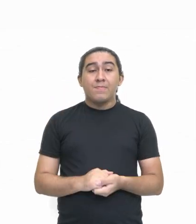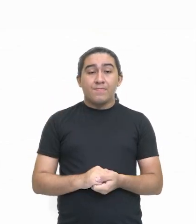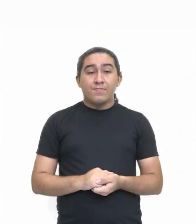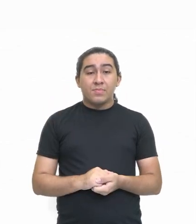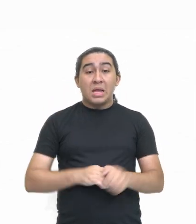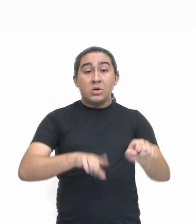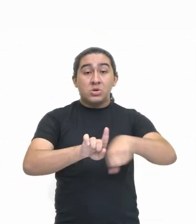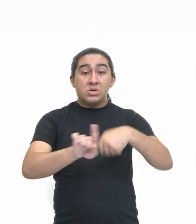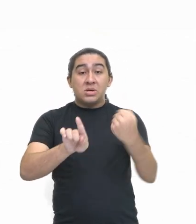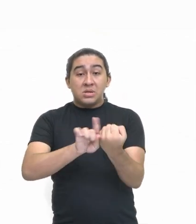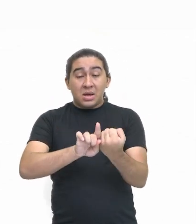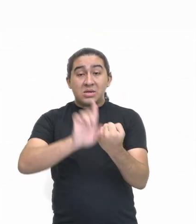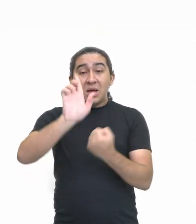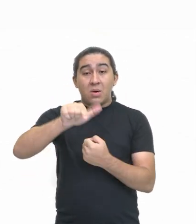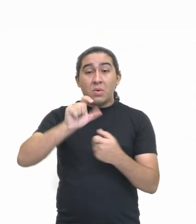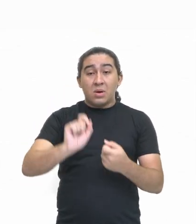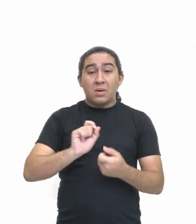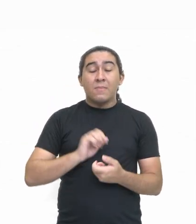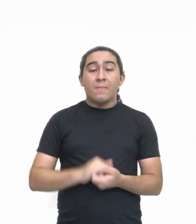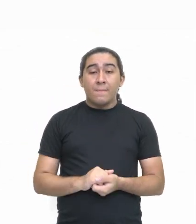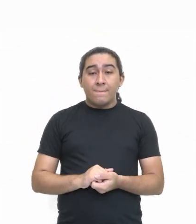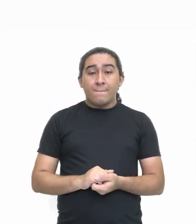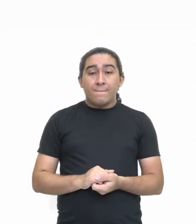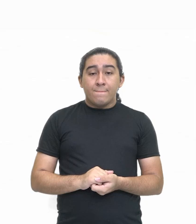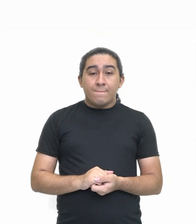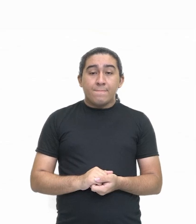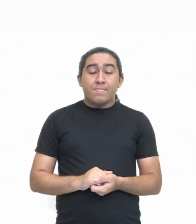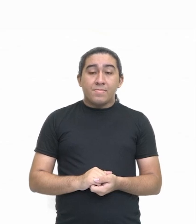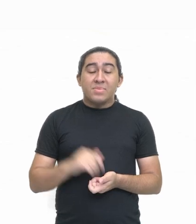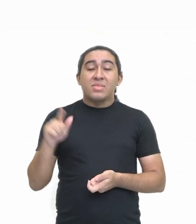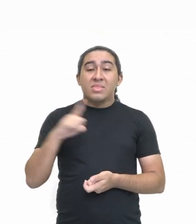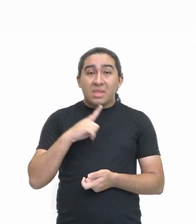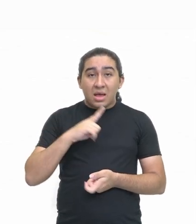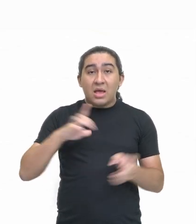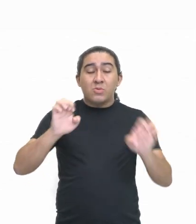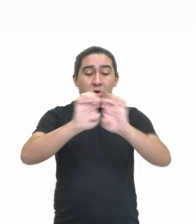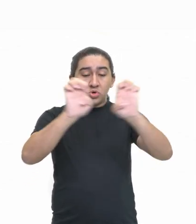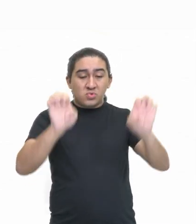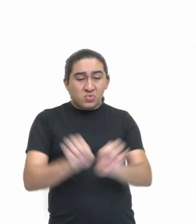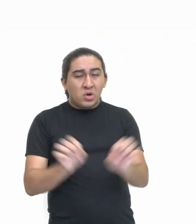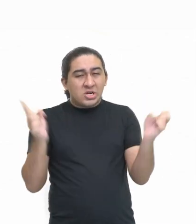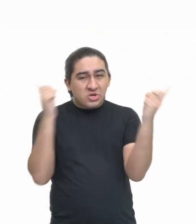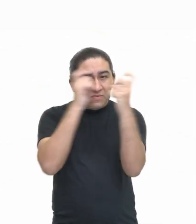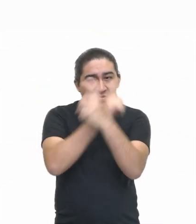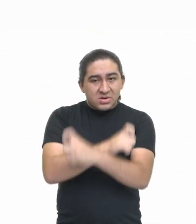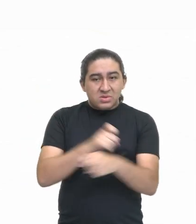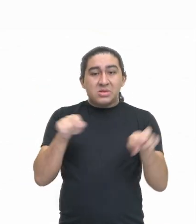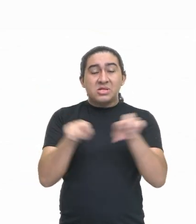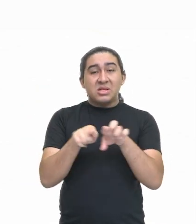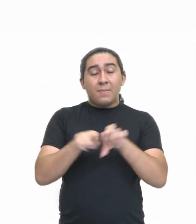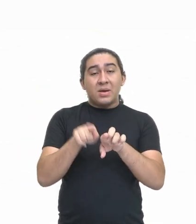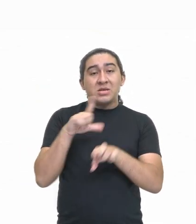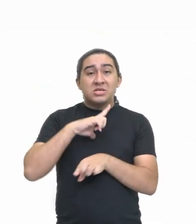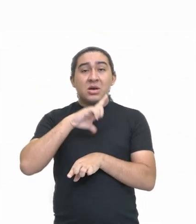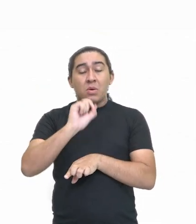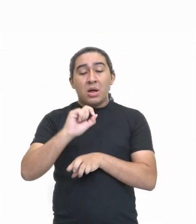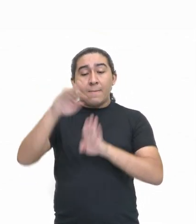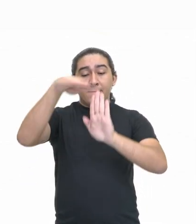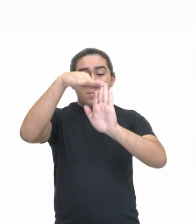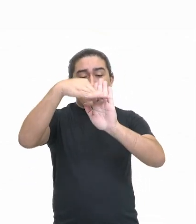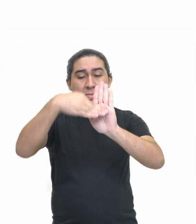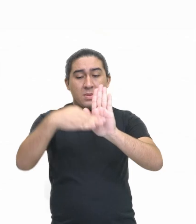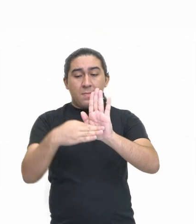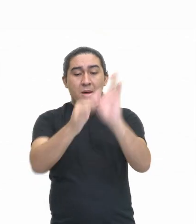A sociedade romana era complexa e estratificada, com uma hierarquia